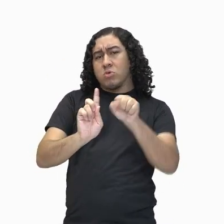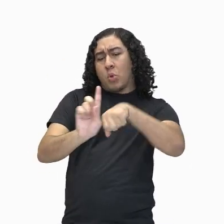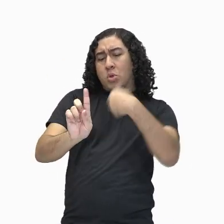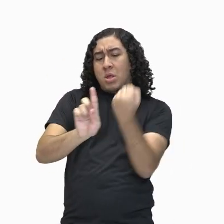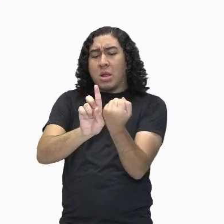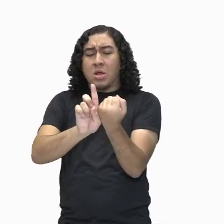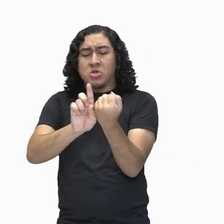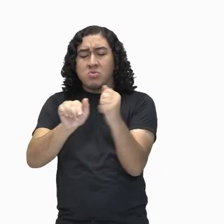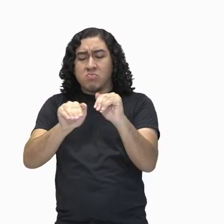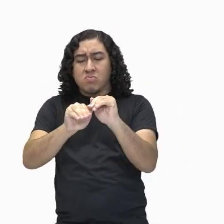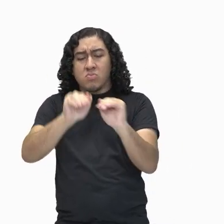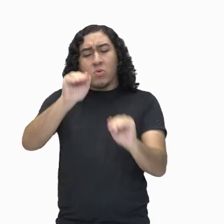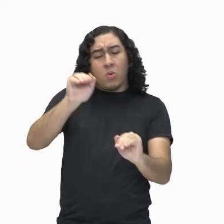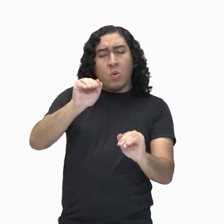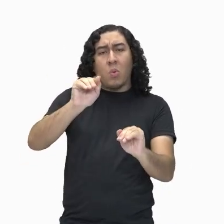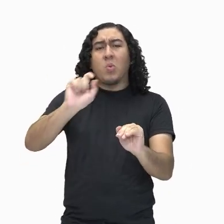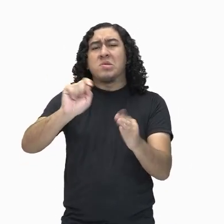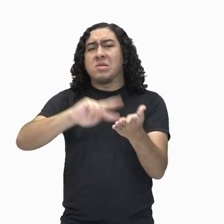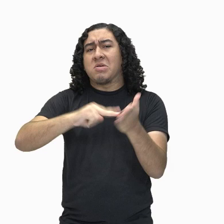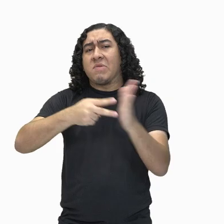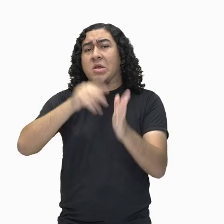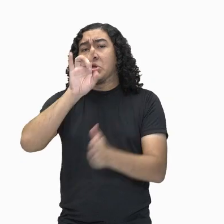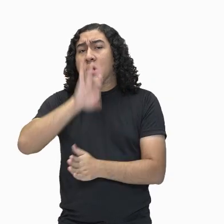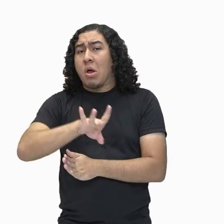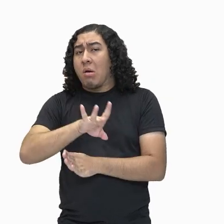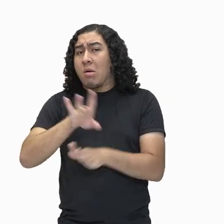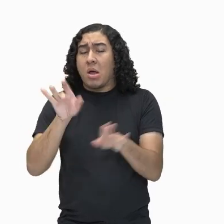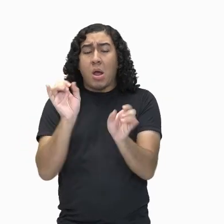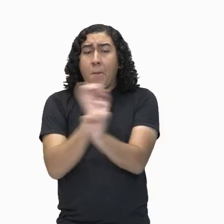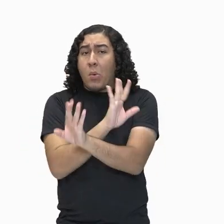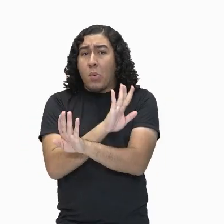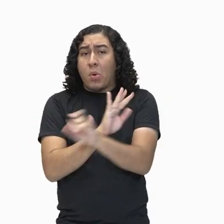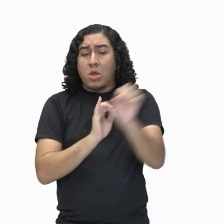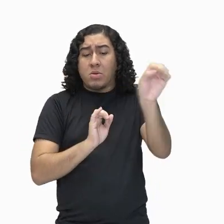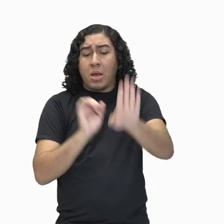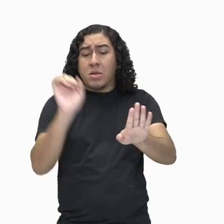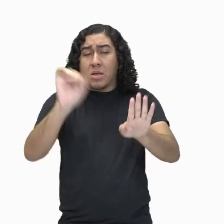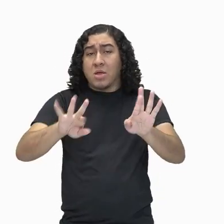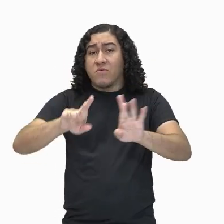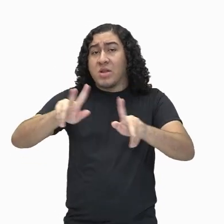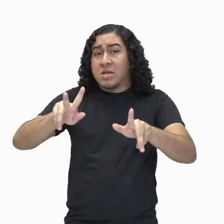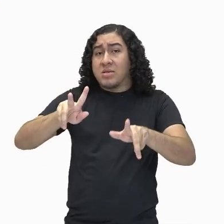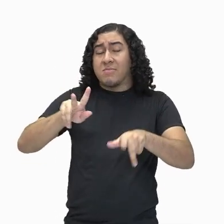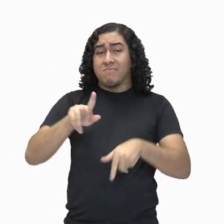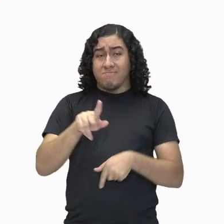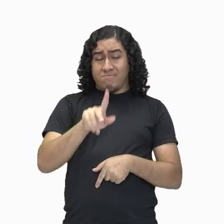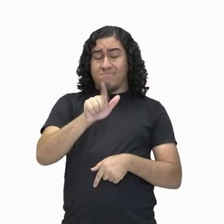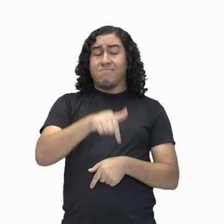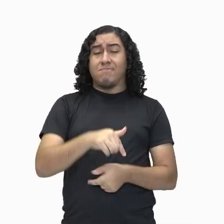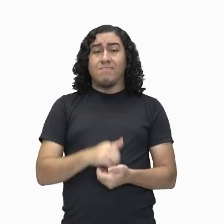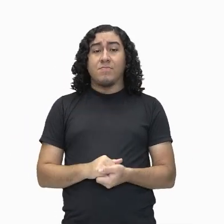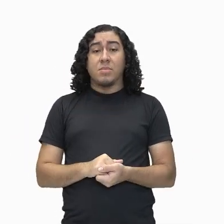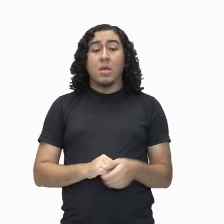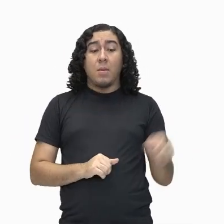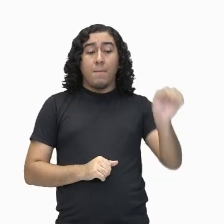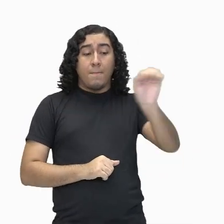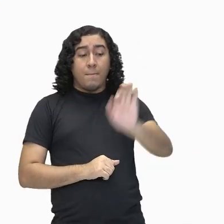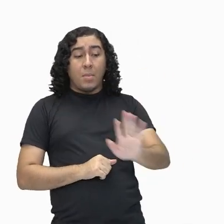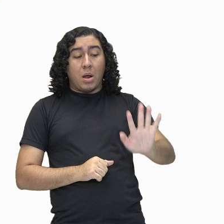O que é? É só isso? É essa diferença? Sim, olhando para as imagens e